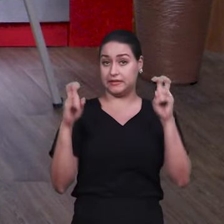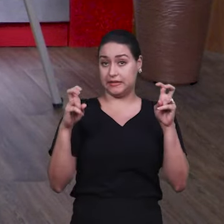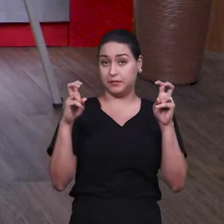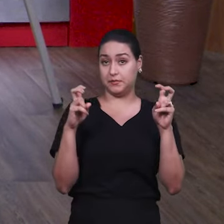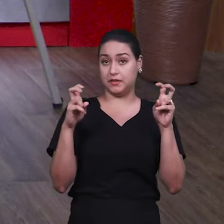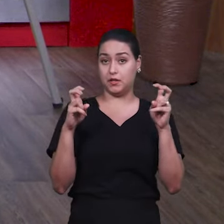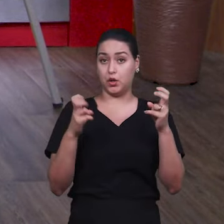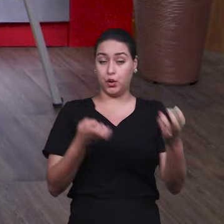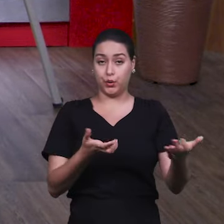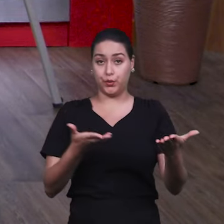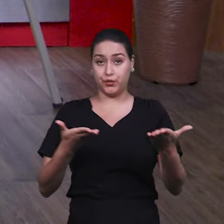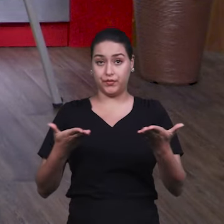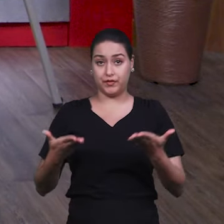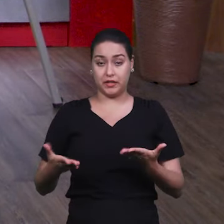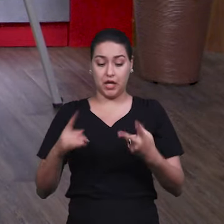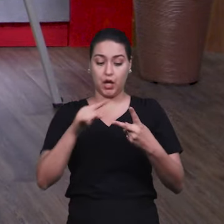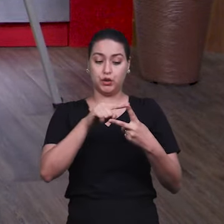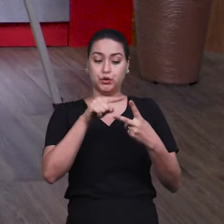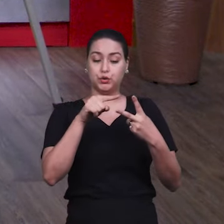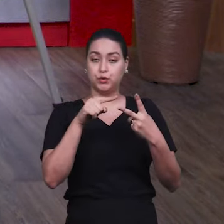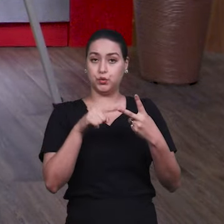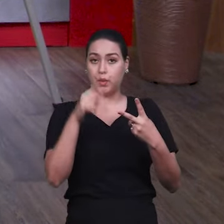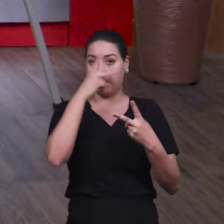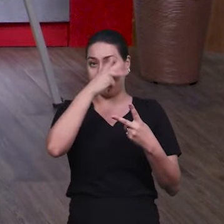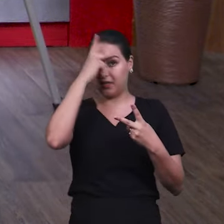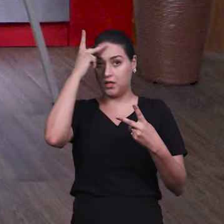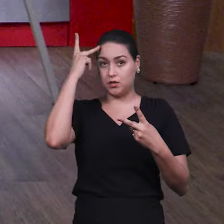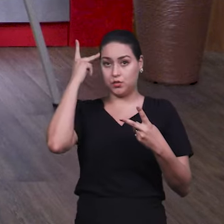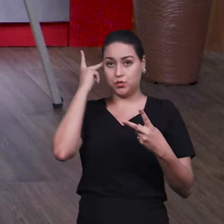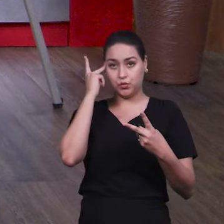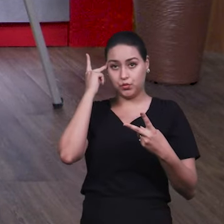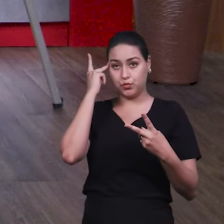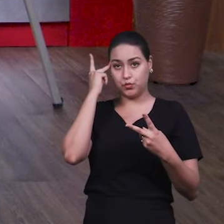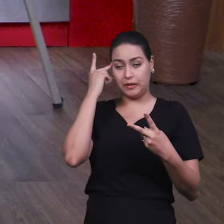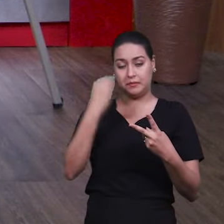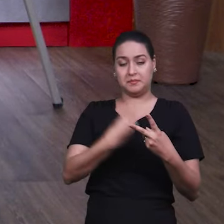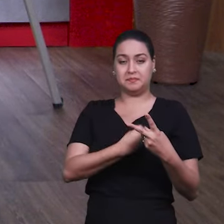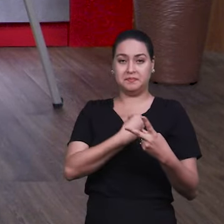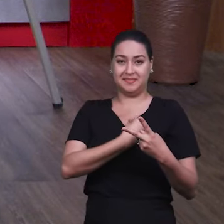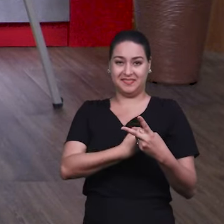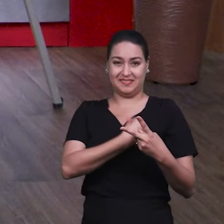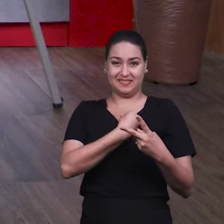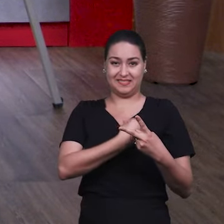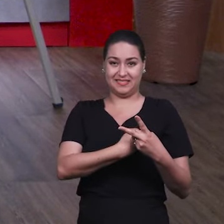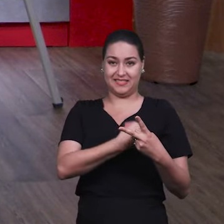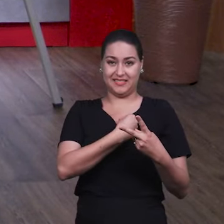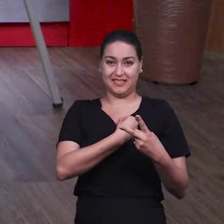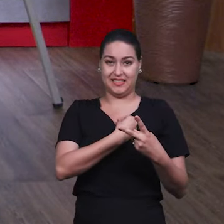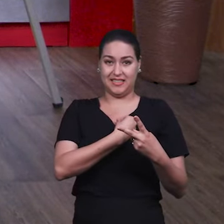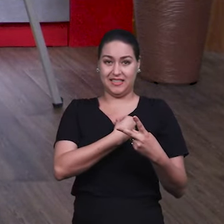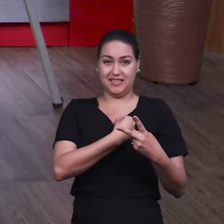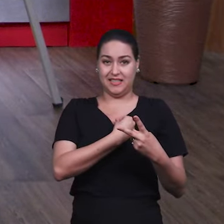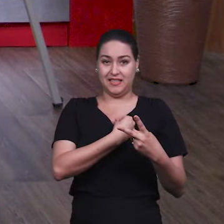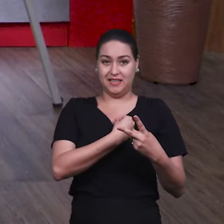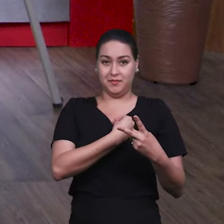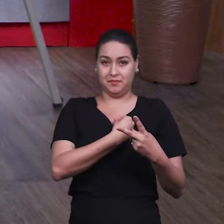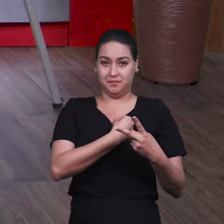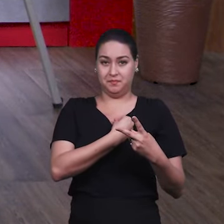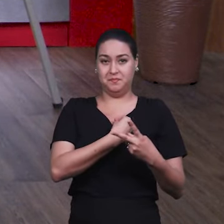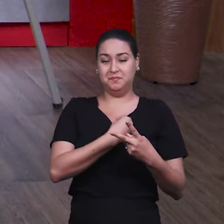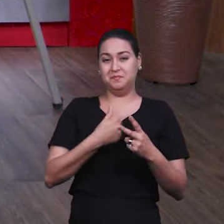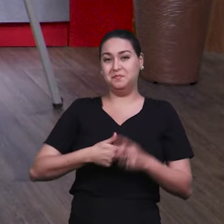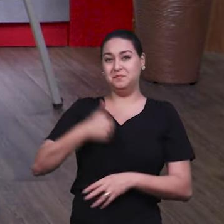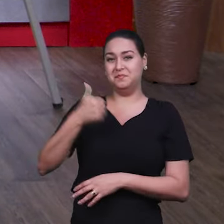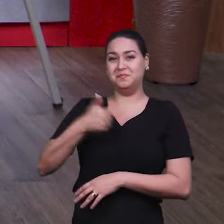dois entrevistados que já estão aqui presentes no estúdio. E nós vamos aqui, primeiras damas, né,